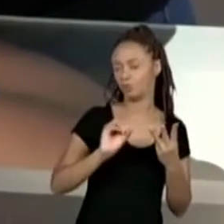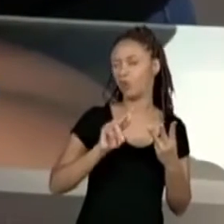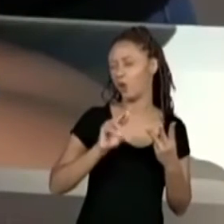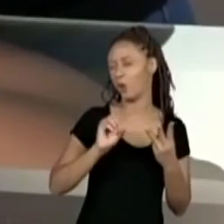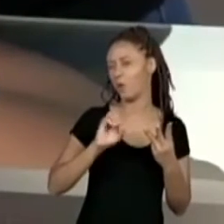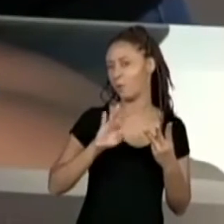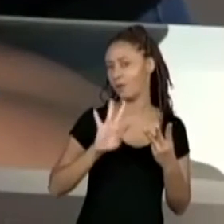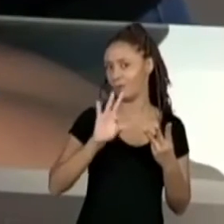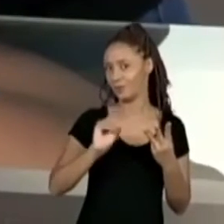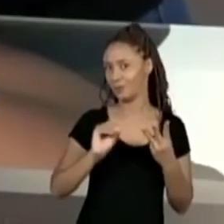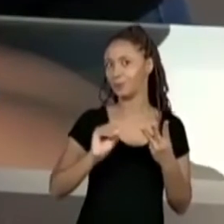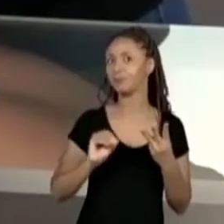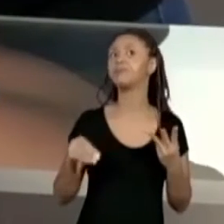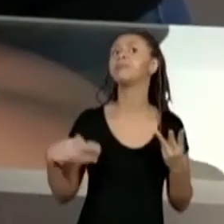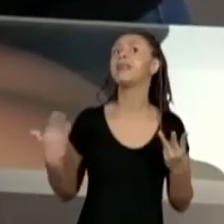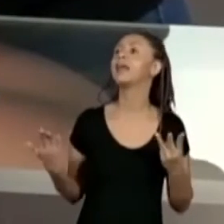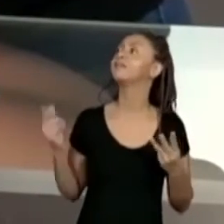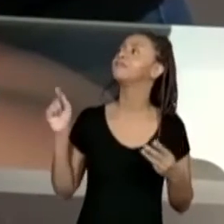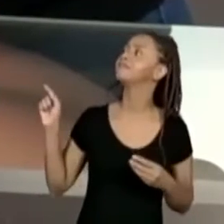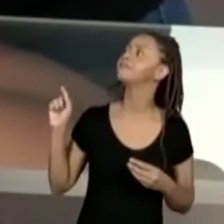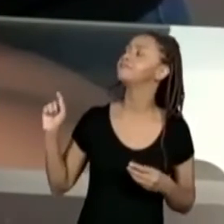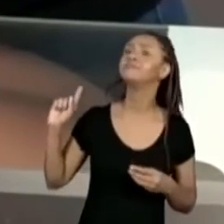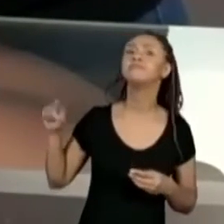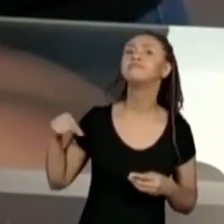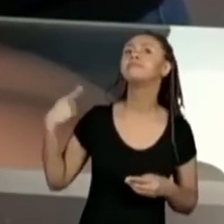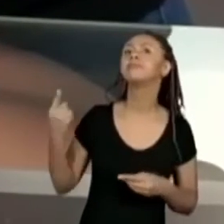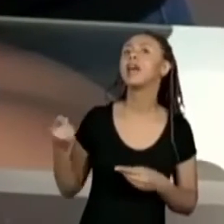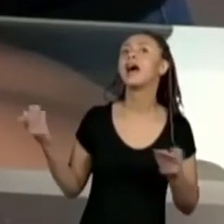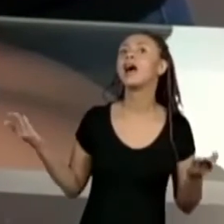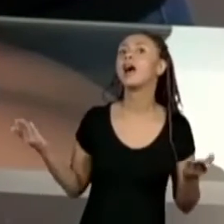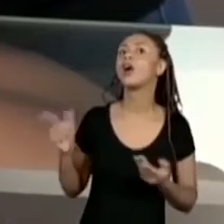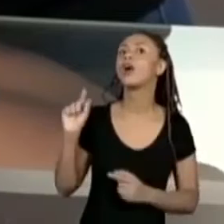E aí? Quem vem agora?